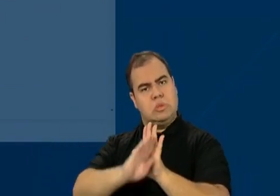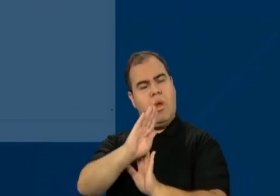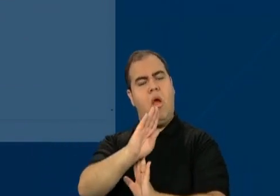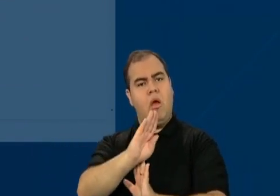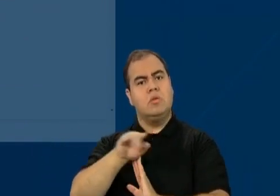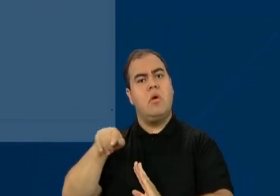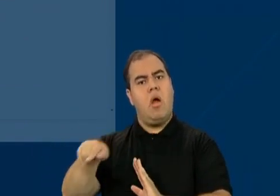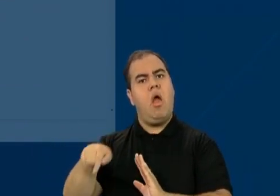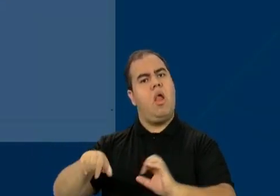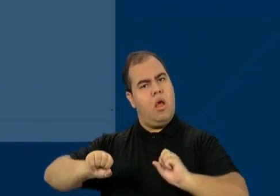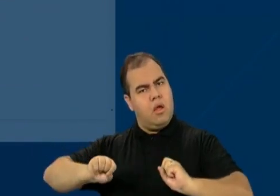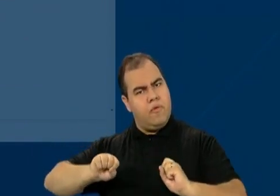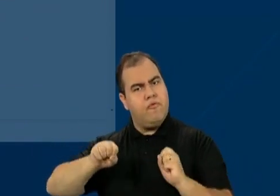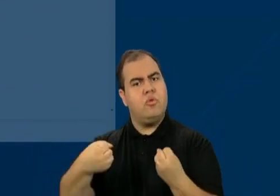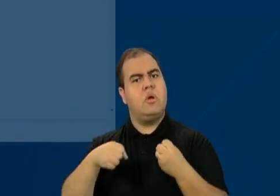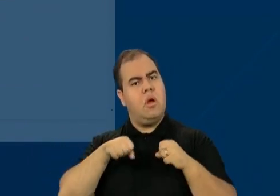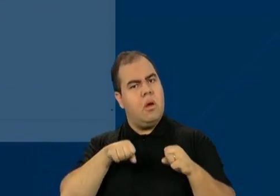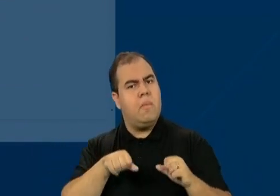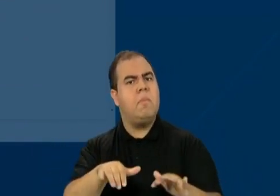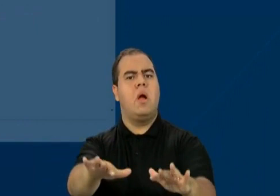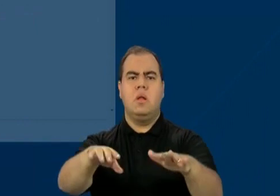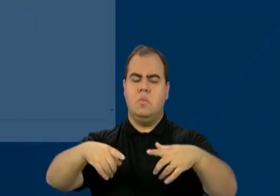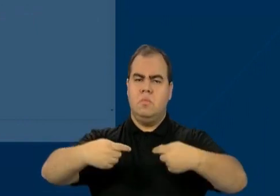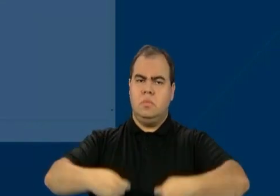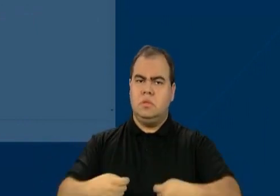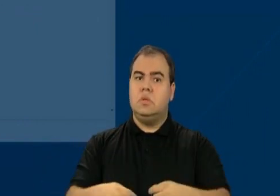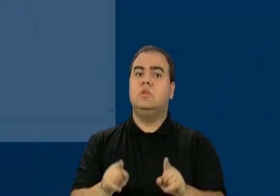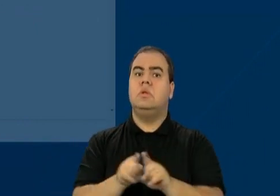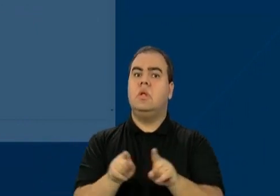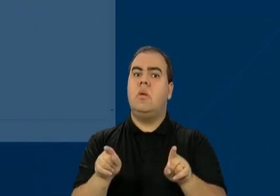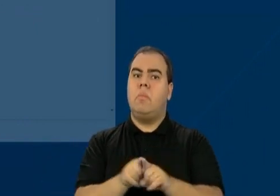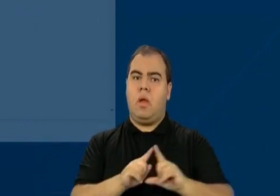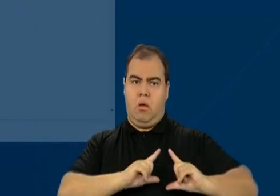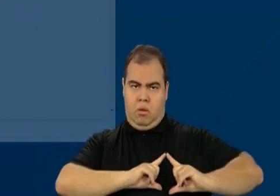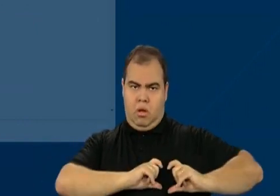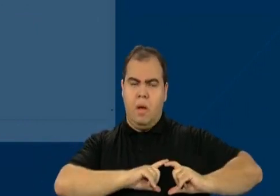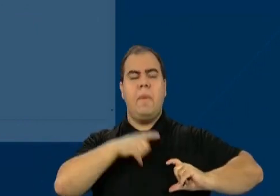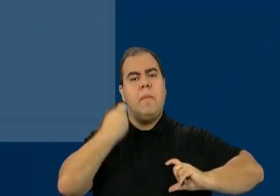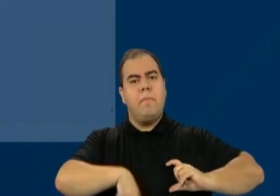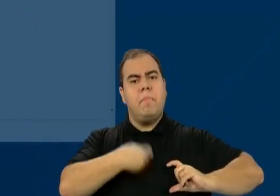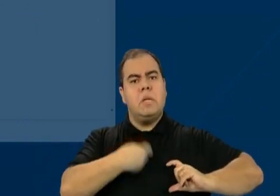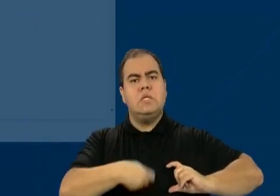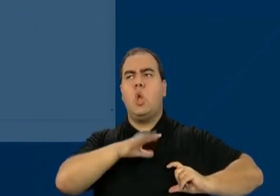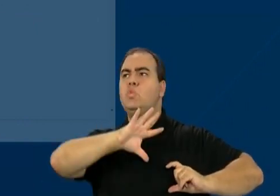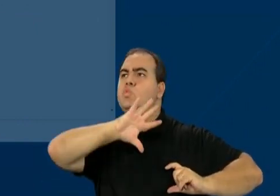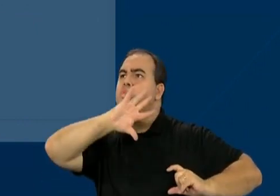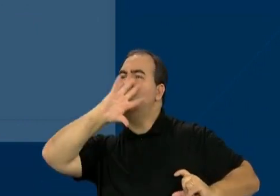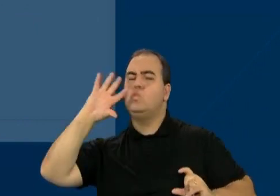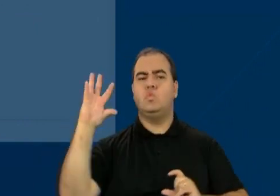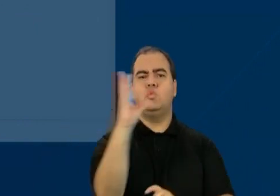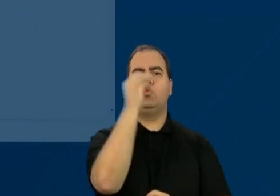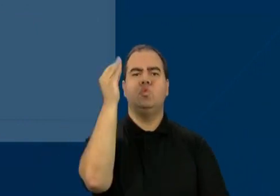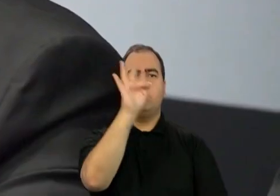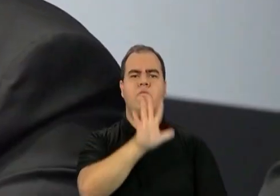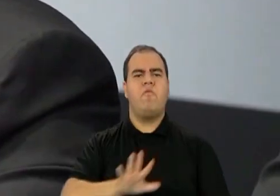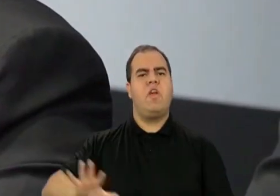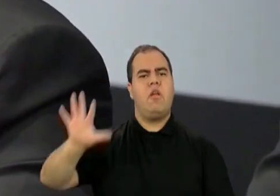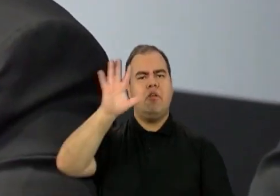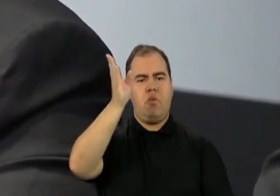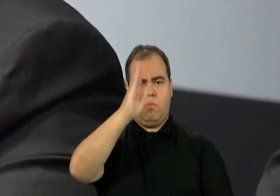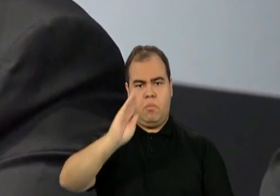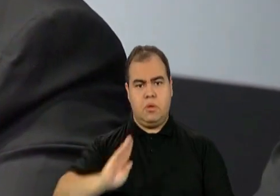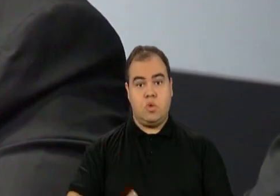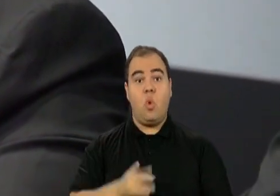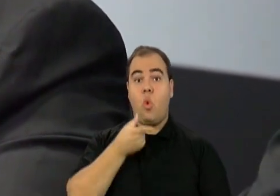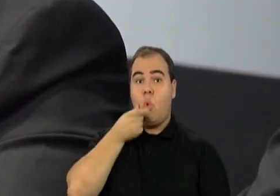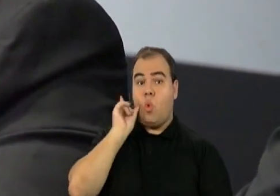tenha que ser reforçada e ampliada Mas que também seja estendida a todas as unidades da federação Ontem